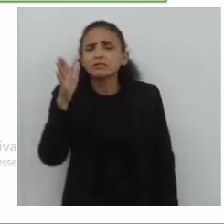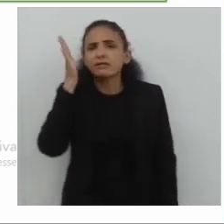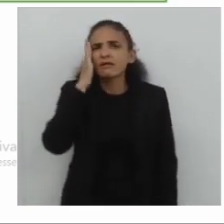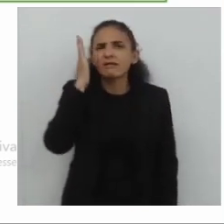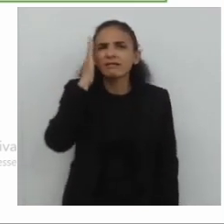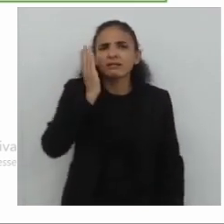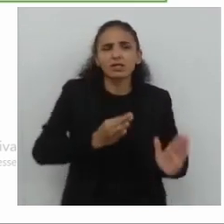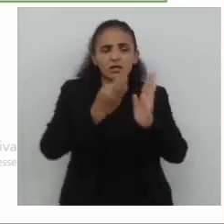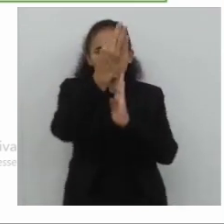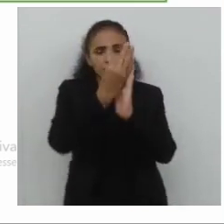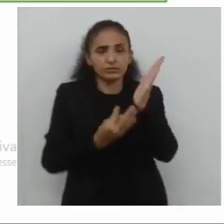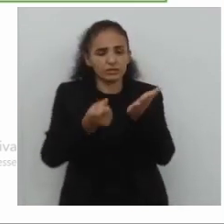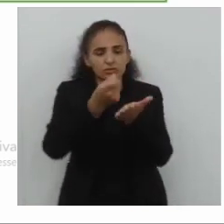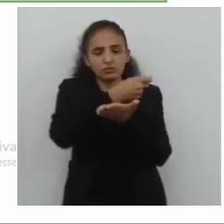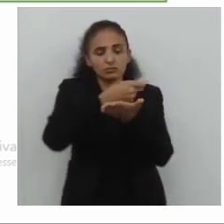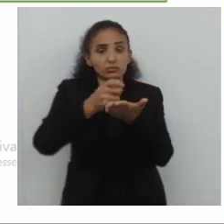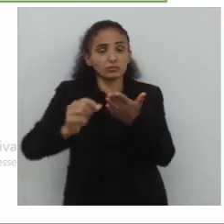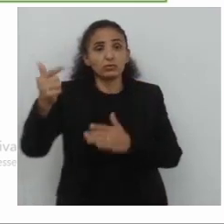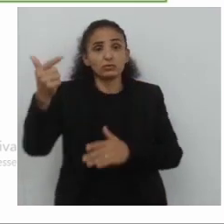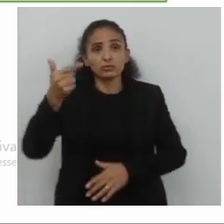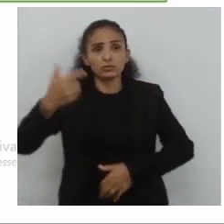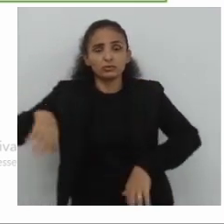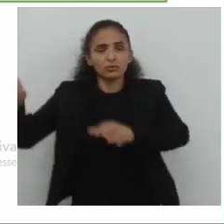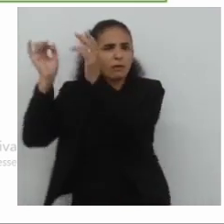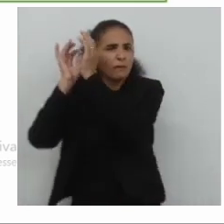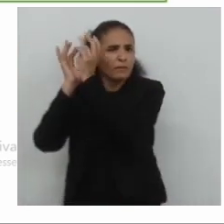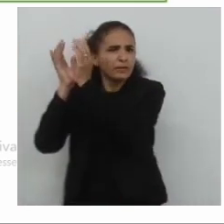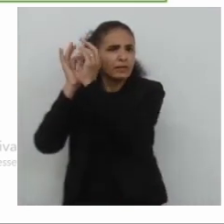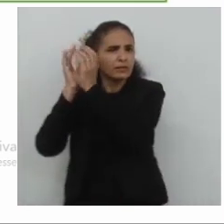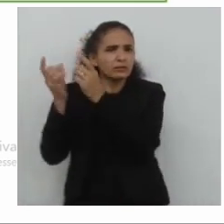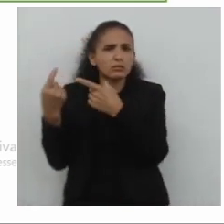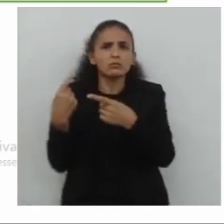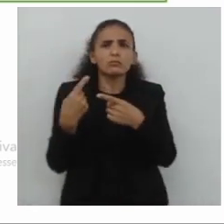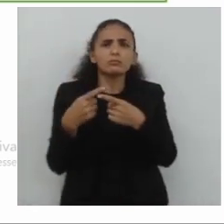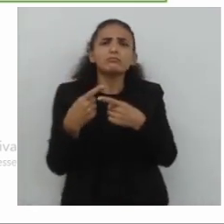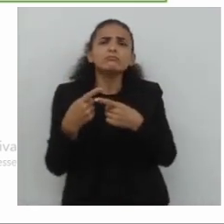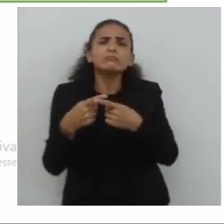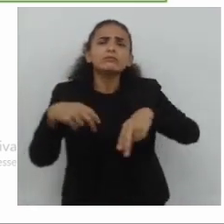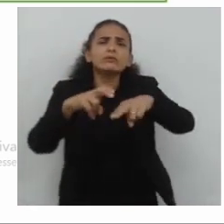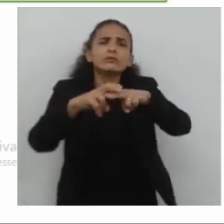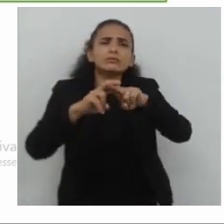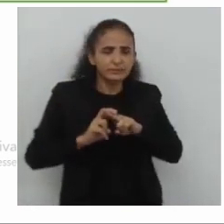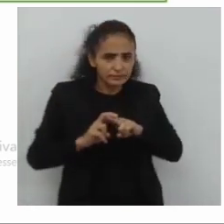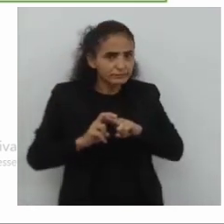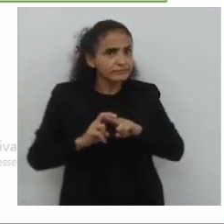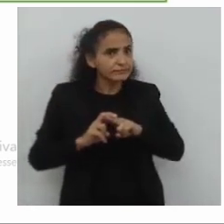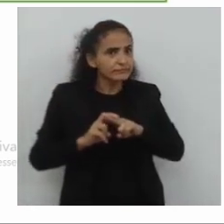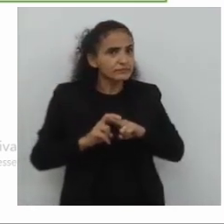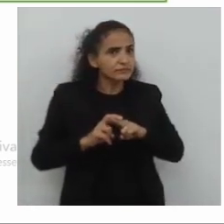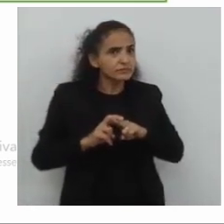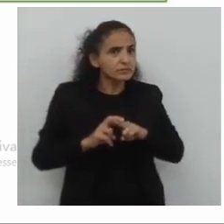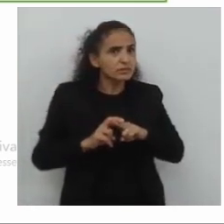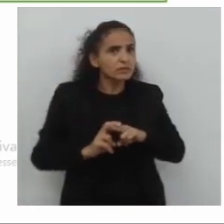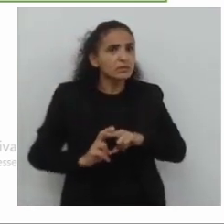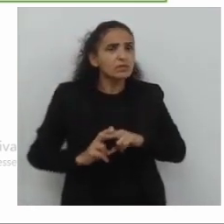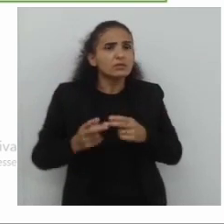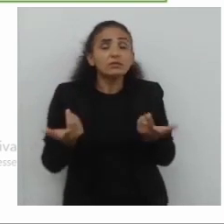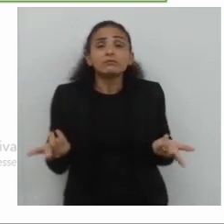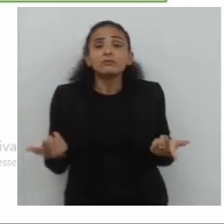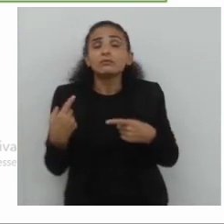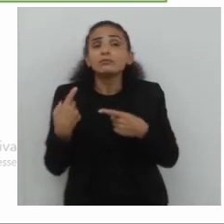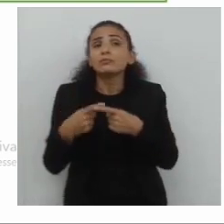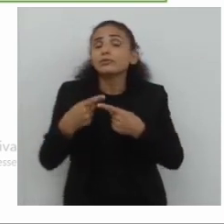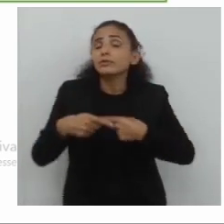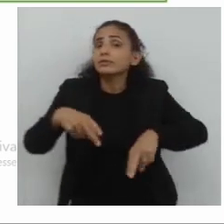compreendeu do texto escrito no segundo balão? Por que razão? Então, eu faço uma pergunta e eu digo, por que essa